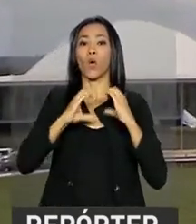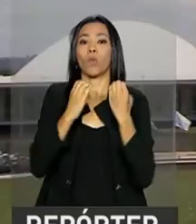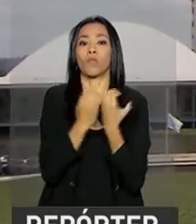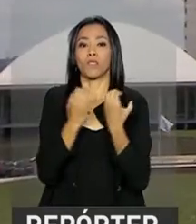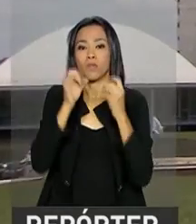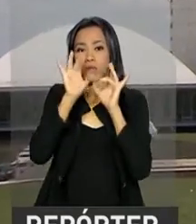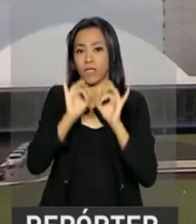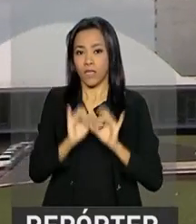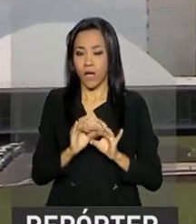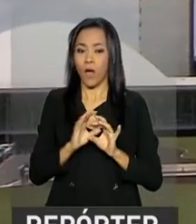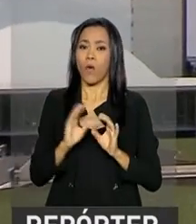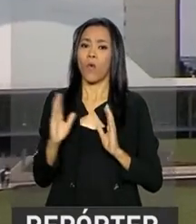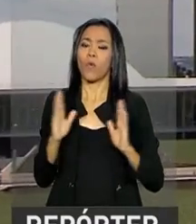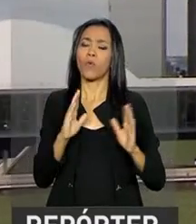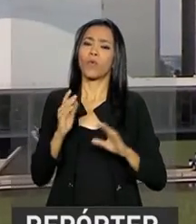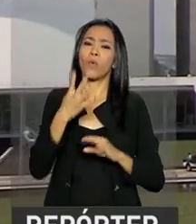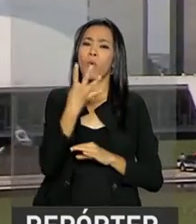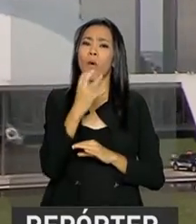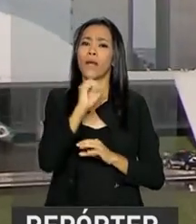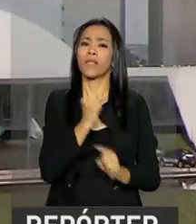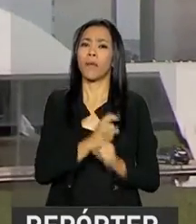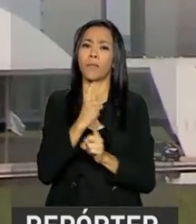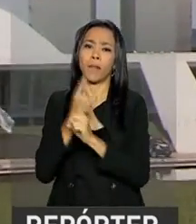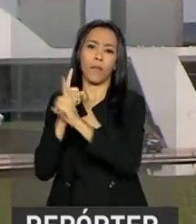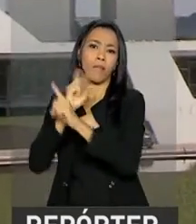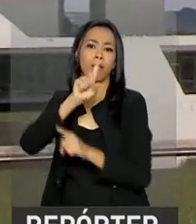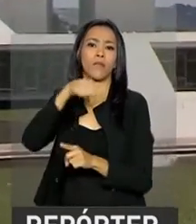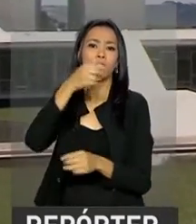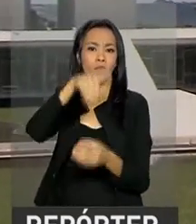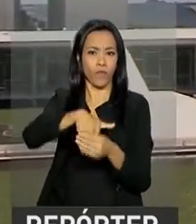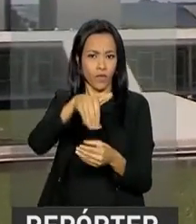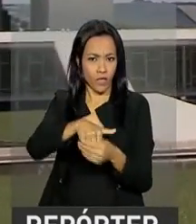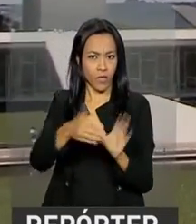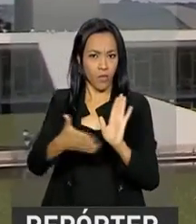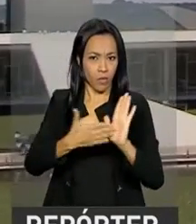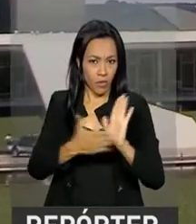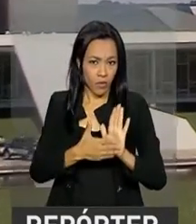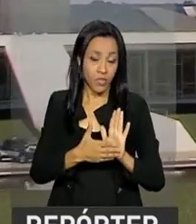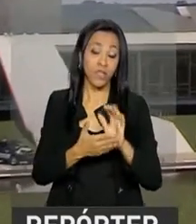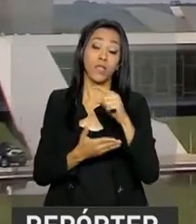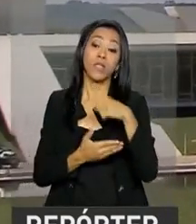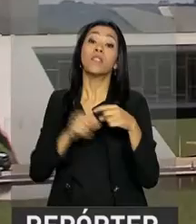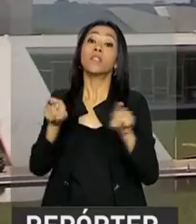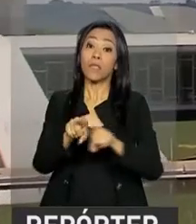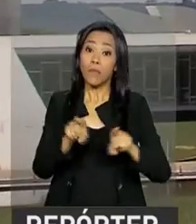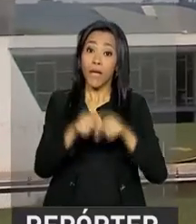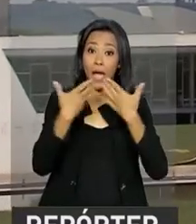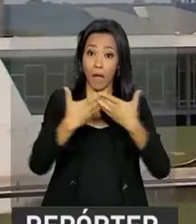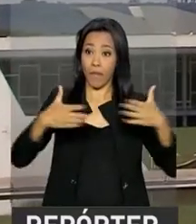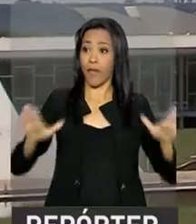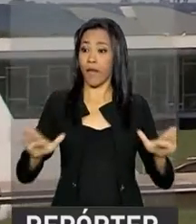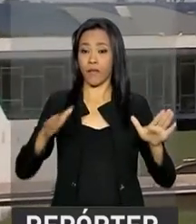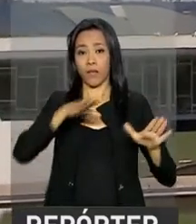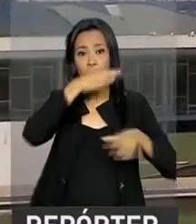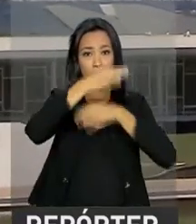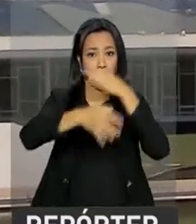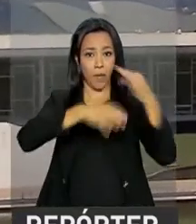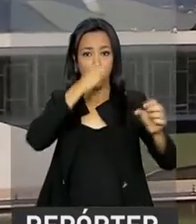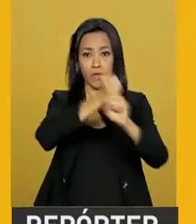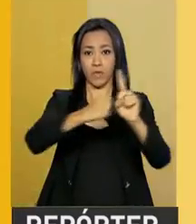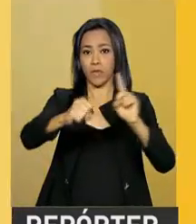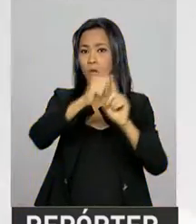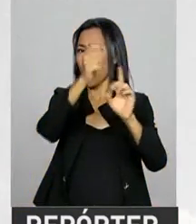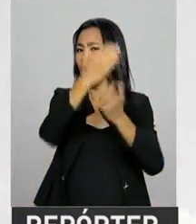tem um prazo de 40 sessões do plenário para votar a proposta. As audiências públicas para ouvir a sociedade começaram em